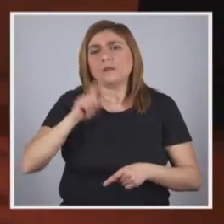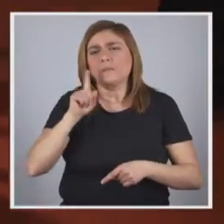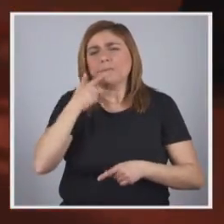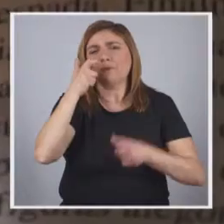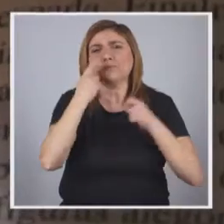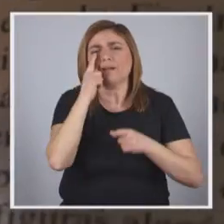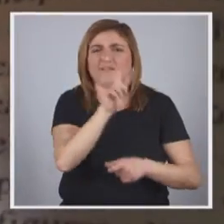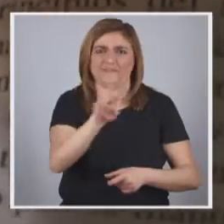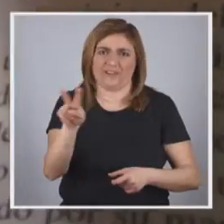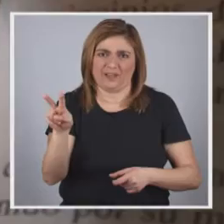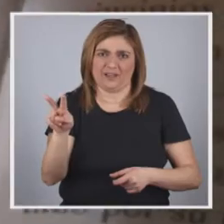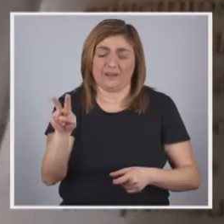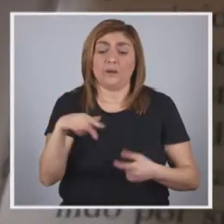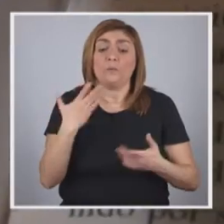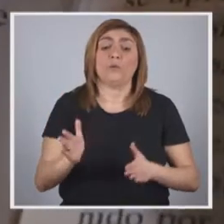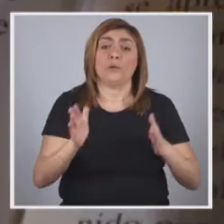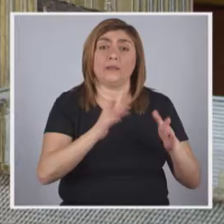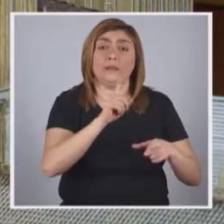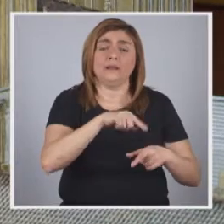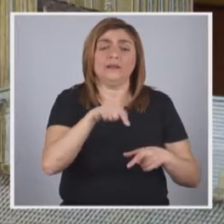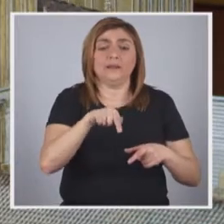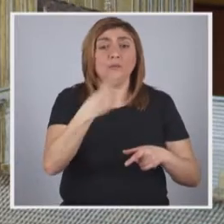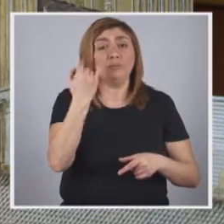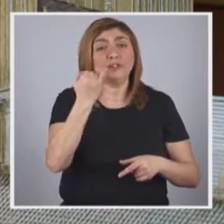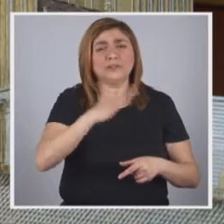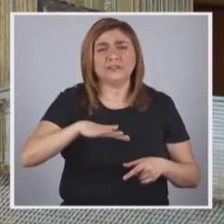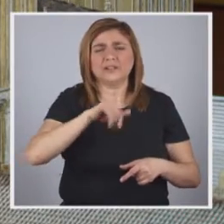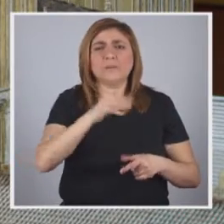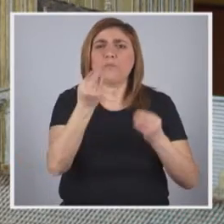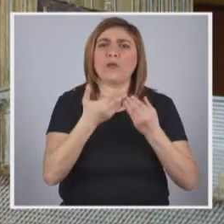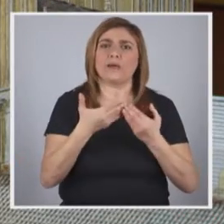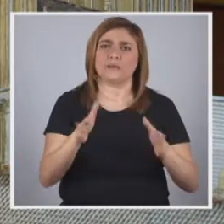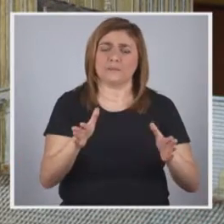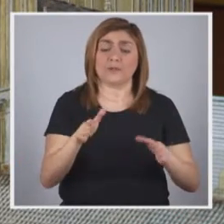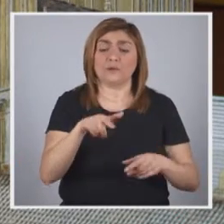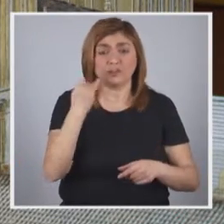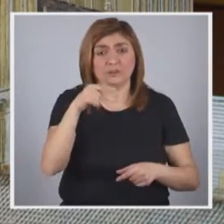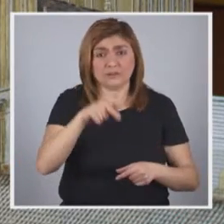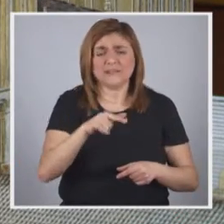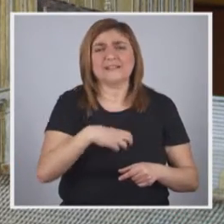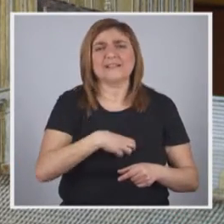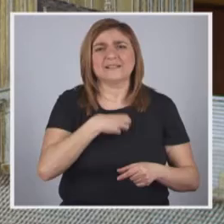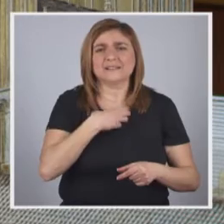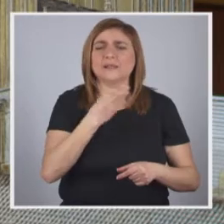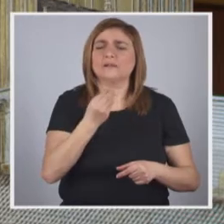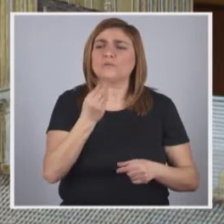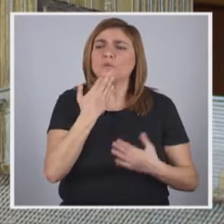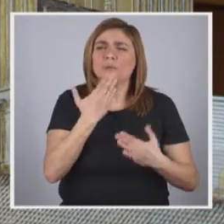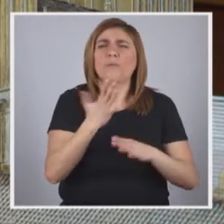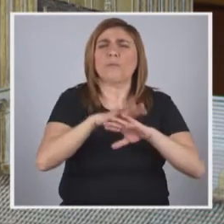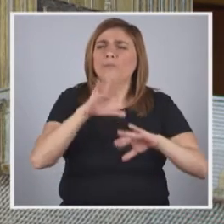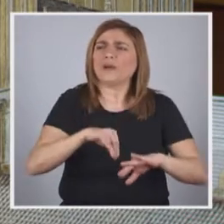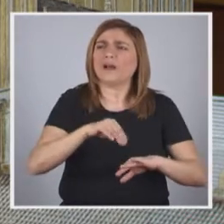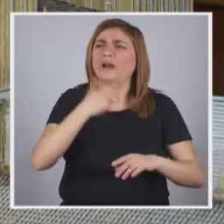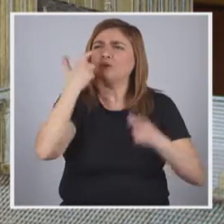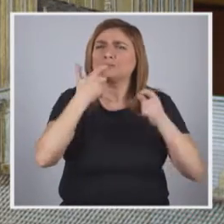para as pessoas que veem. Por outro lado, a ONCE é uma instituição muito aberta. A instituição sente-se muito grata por